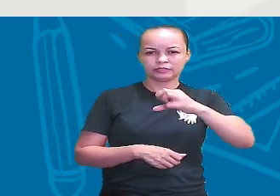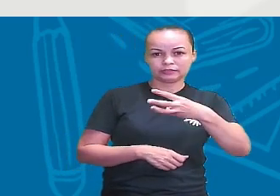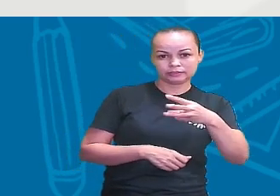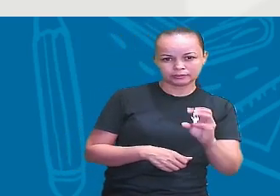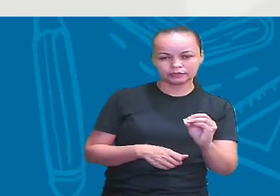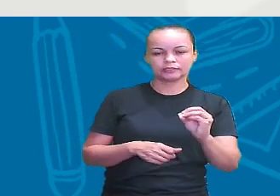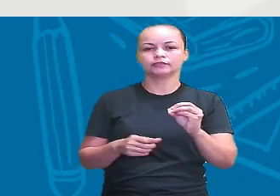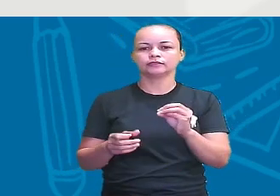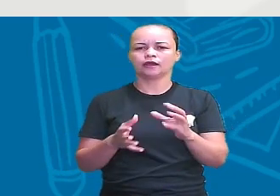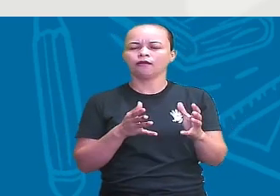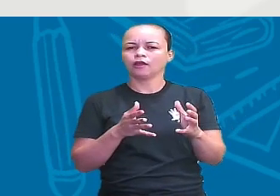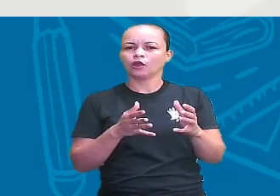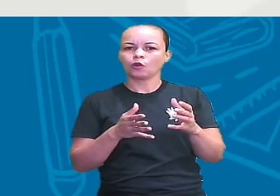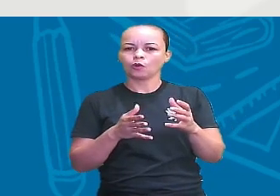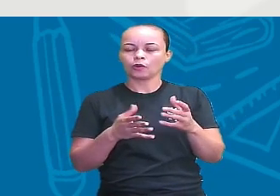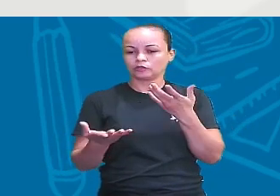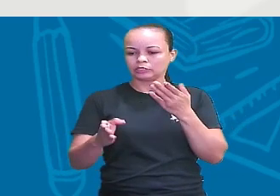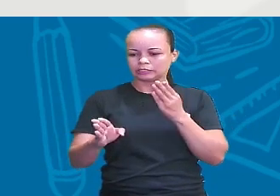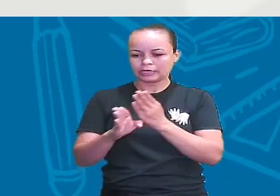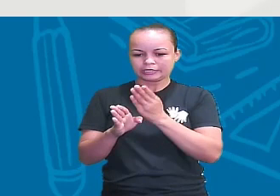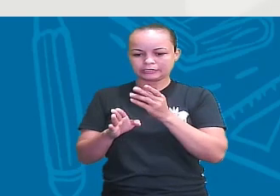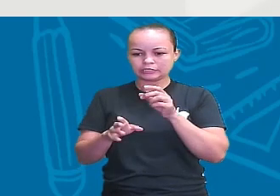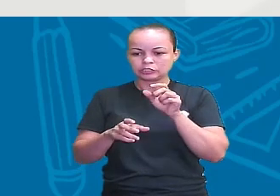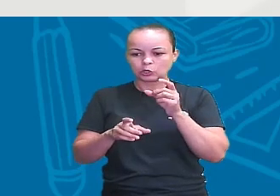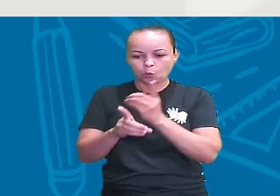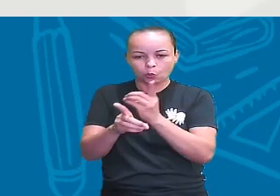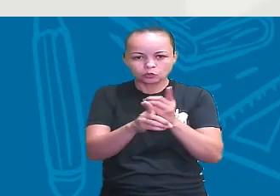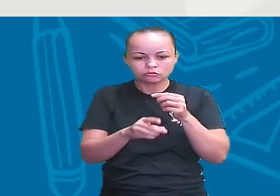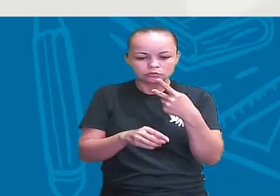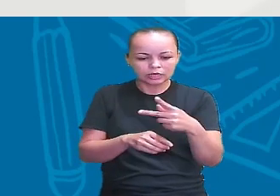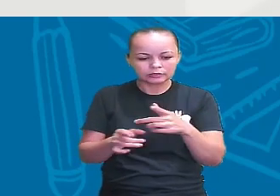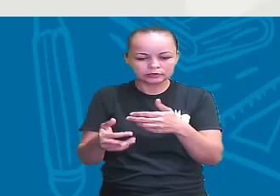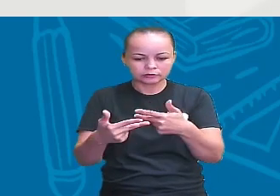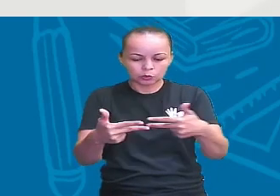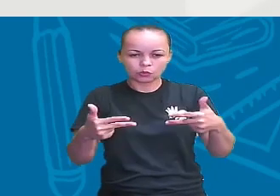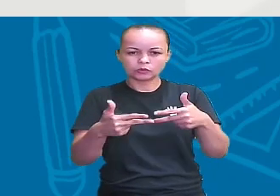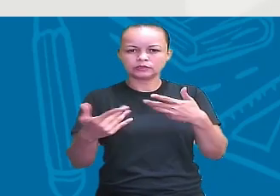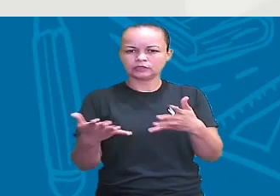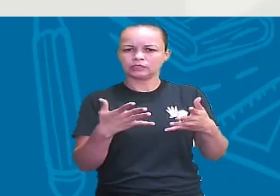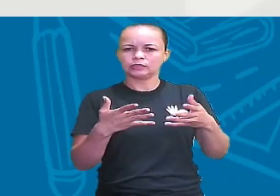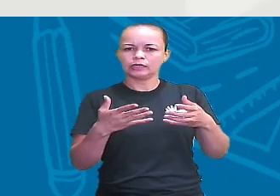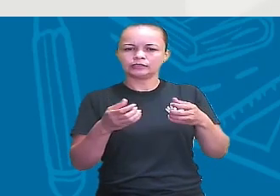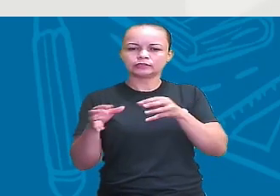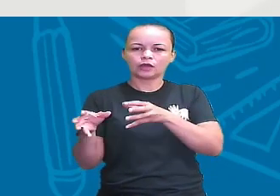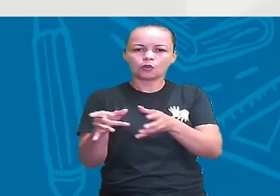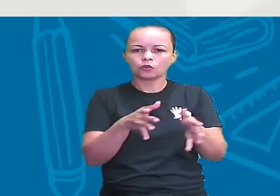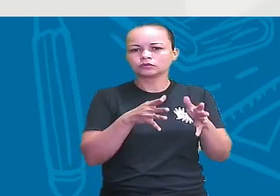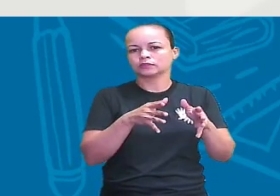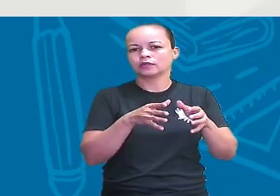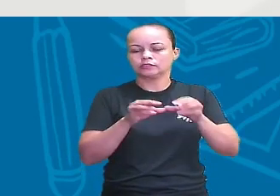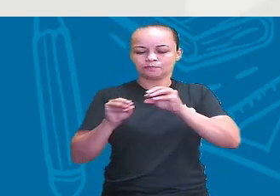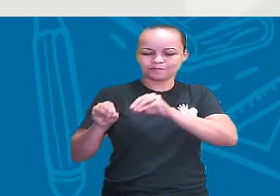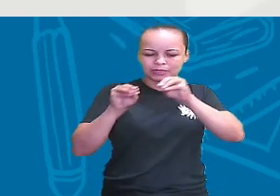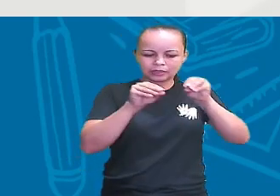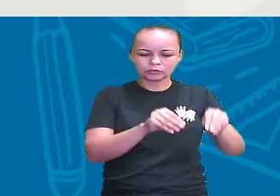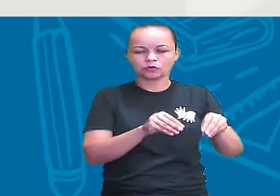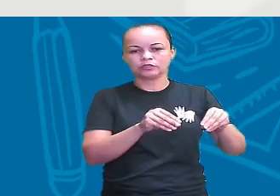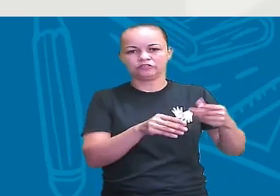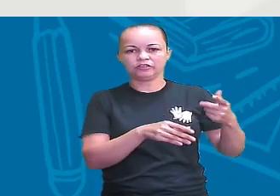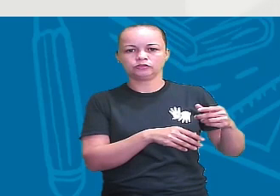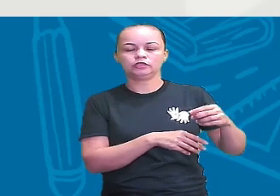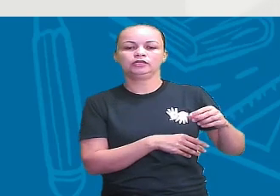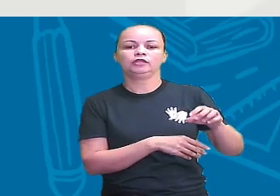achados, tá? Comprova-se mais ainda essa onda migratória que veio do estreito de Bering, né? E